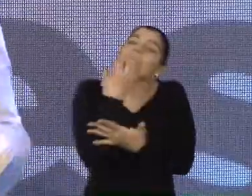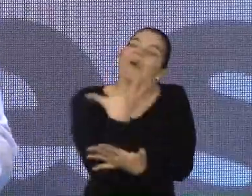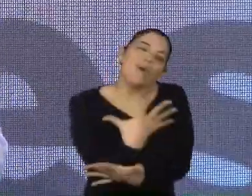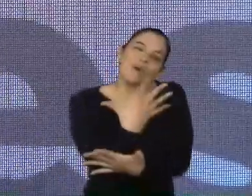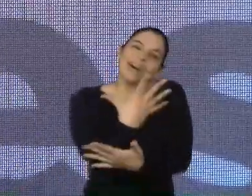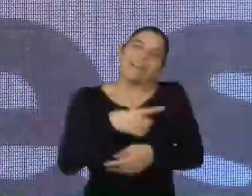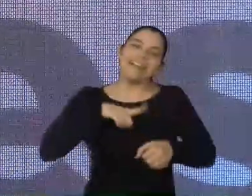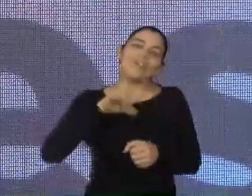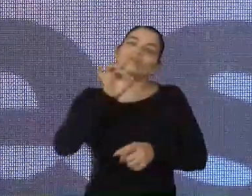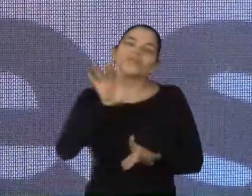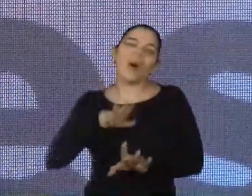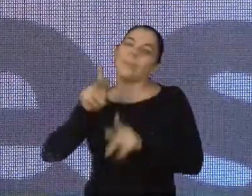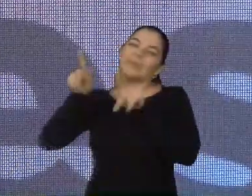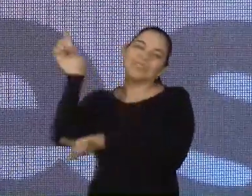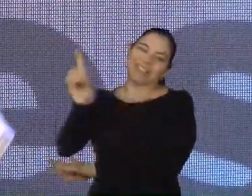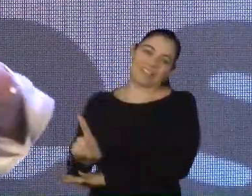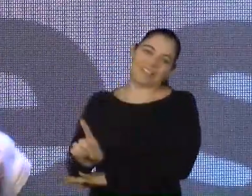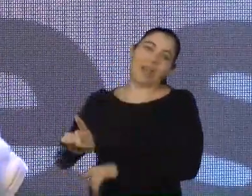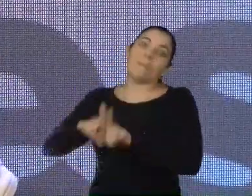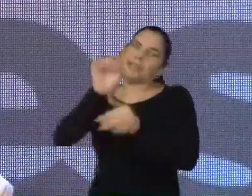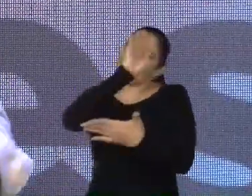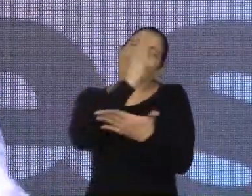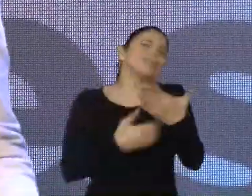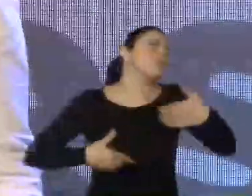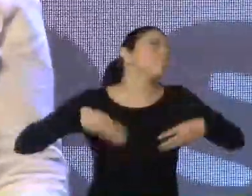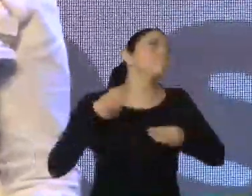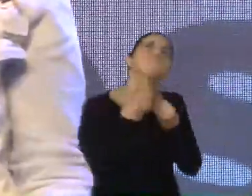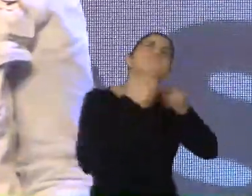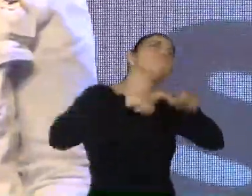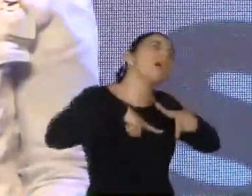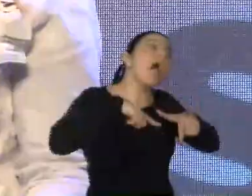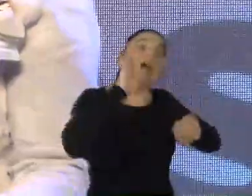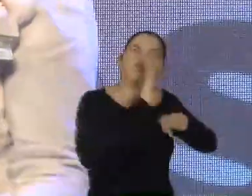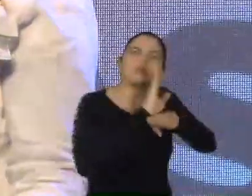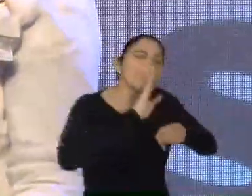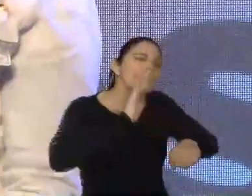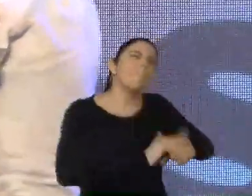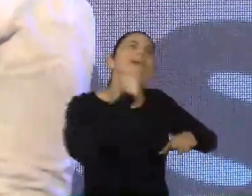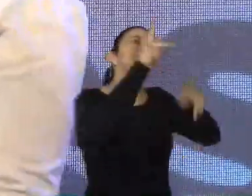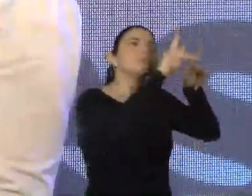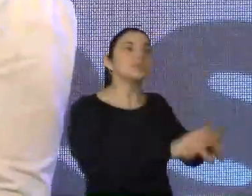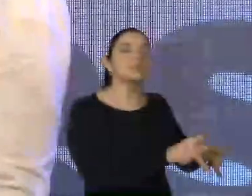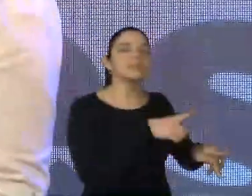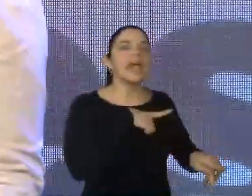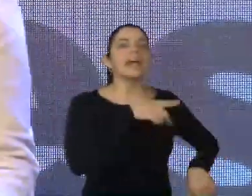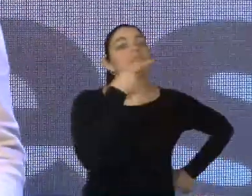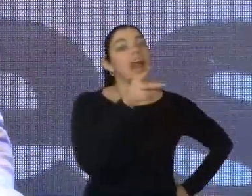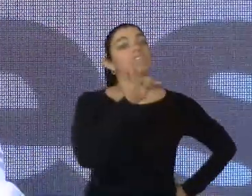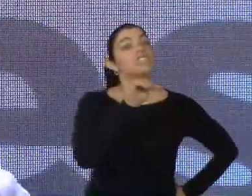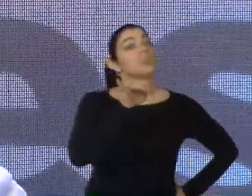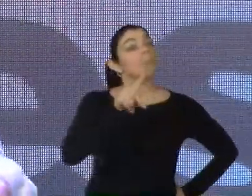não só para as pessoas que têm a deficiência, mas eu acredito que ela é muito mais benéfica para as pessoas que a gente chama de típicas.